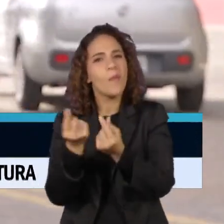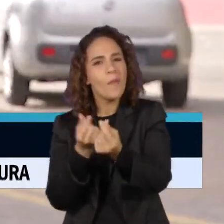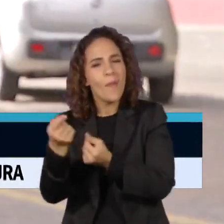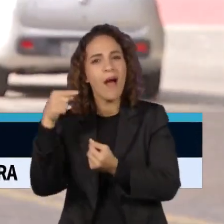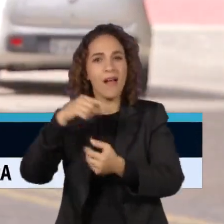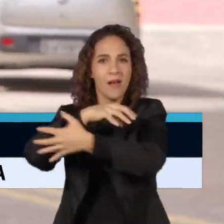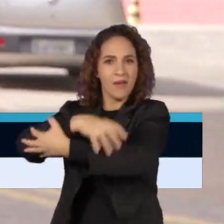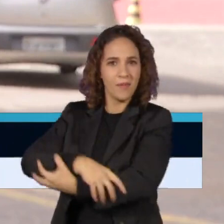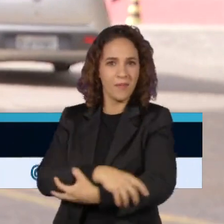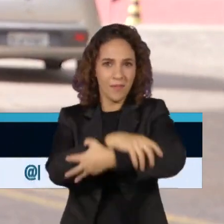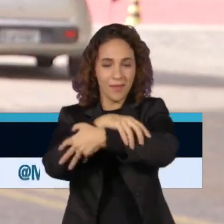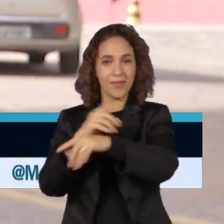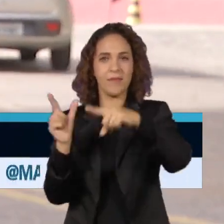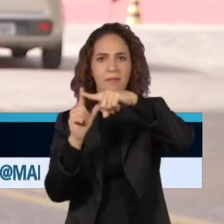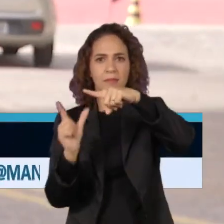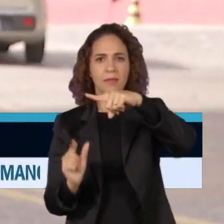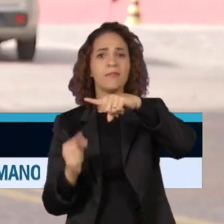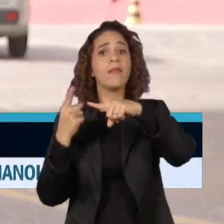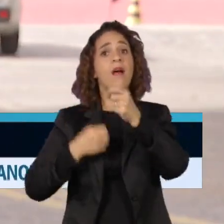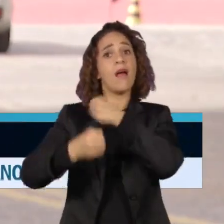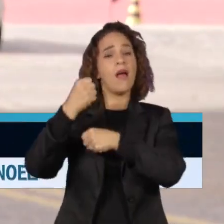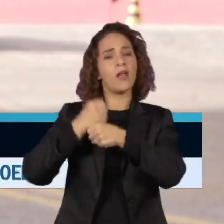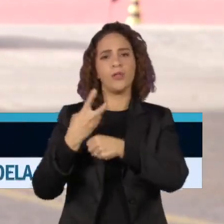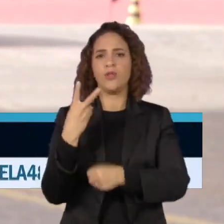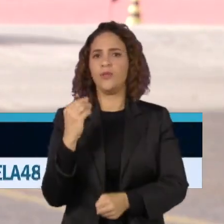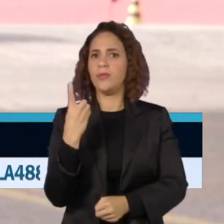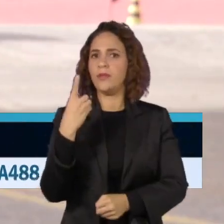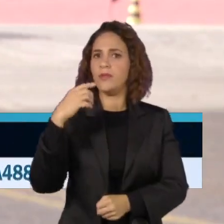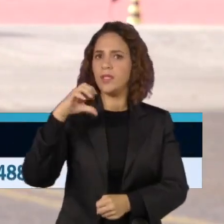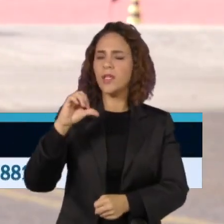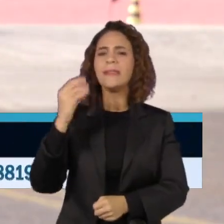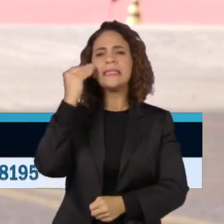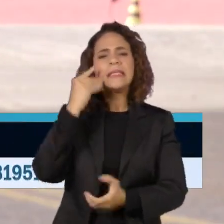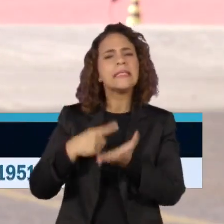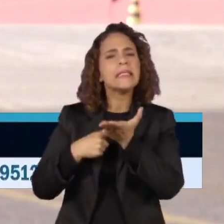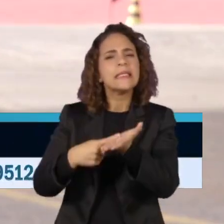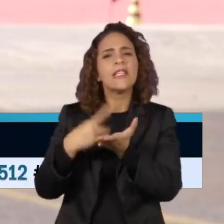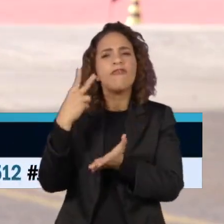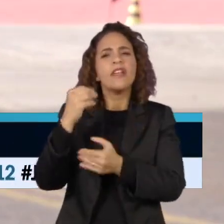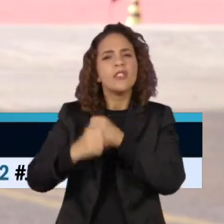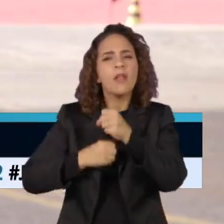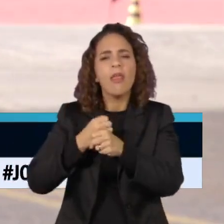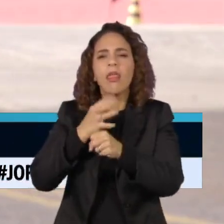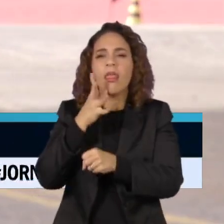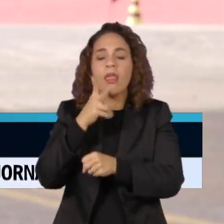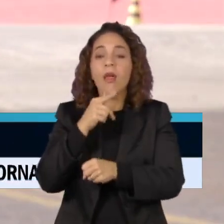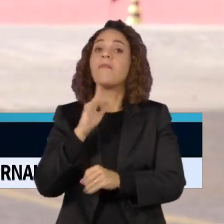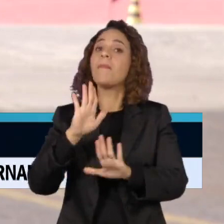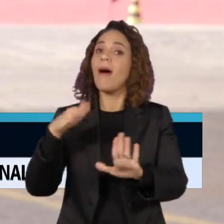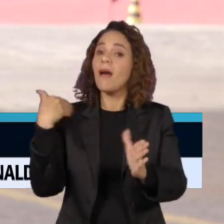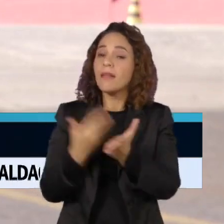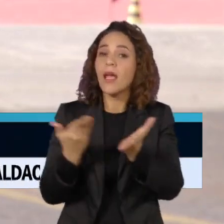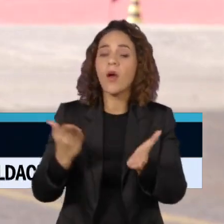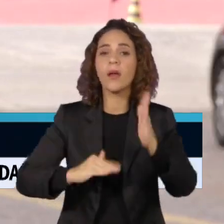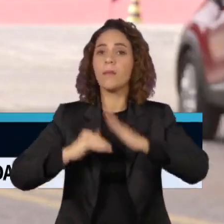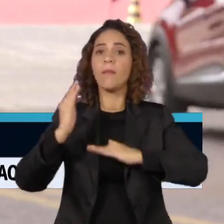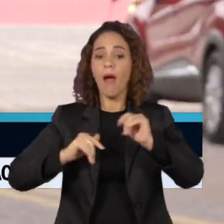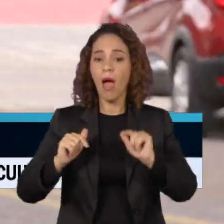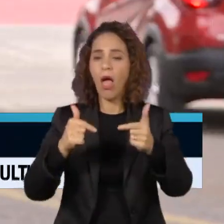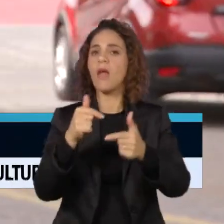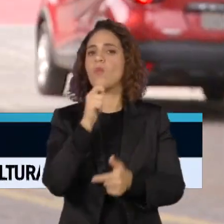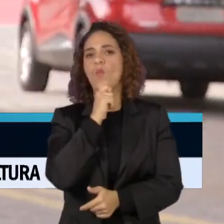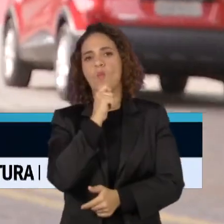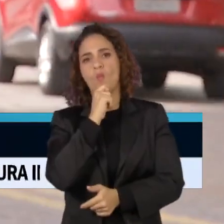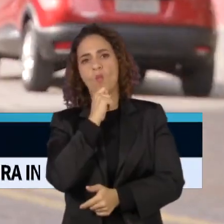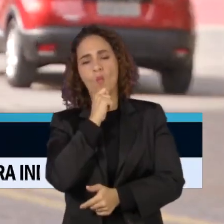foi firmado em 2019, após 20 anos de negociações, mas até hoje não entrou em vigor. Entre os